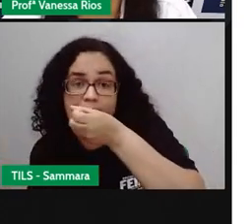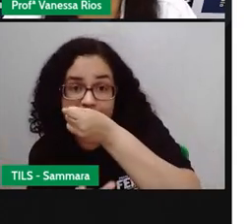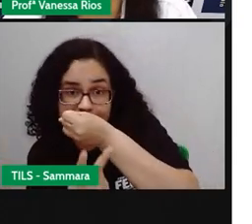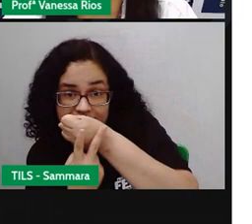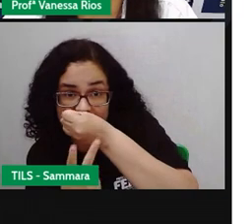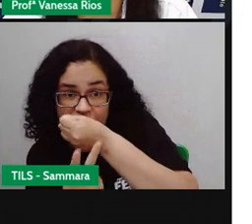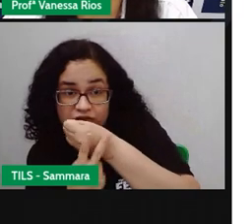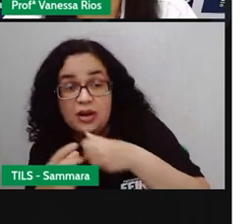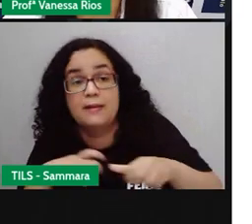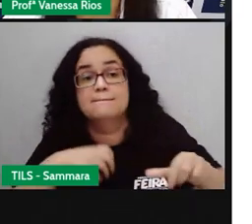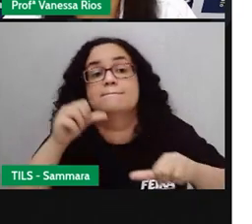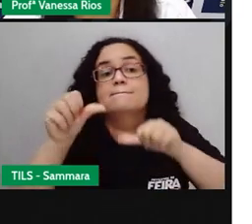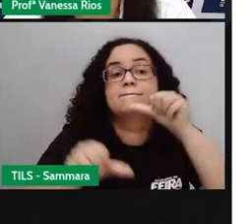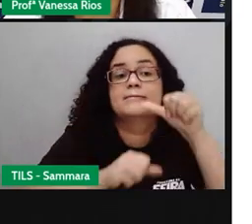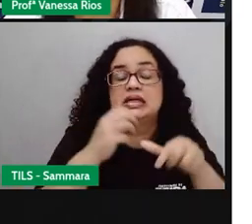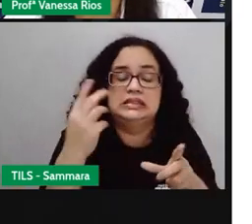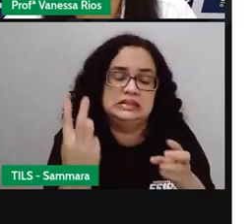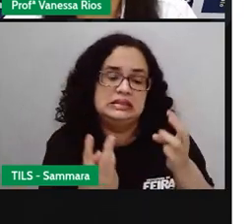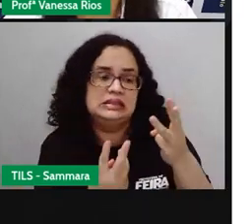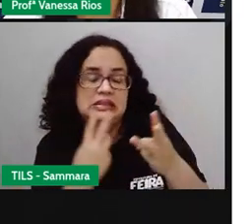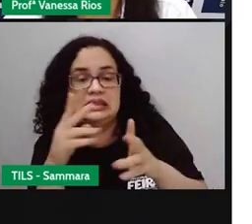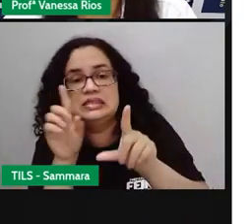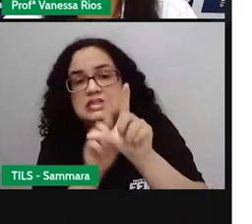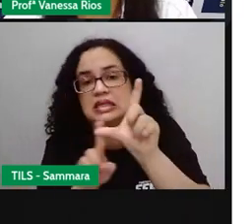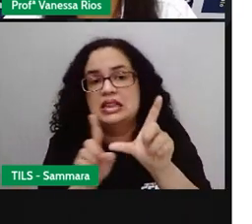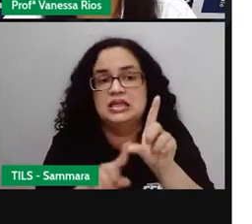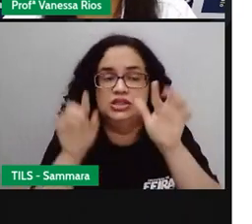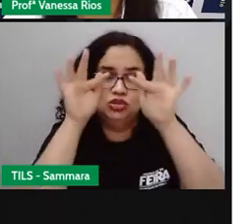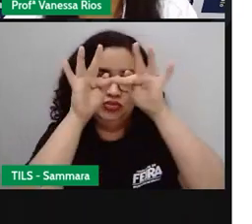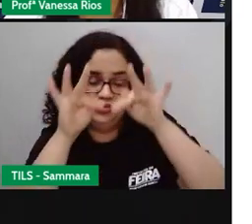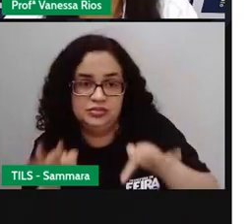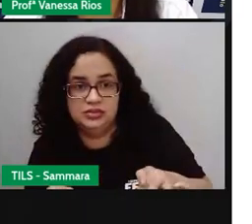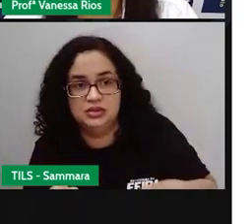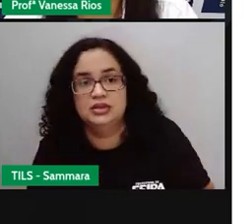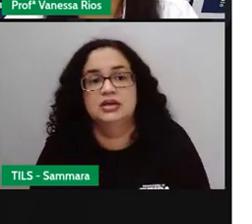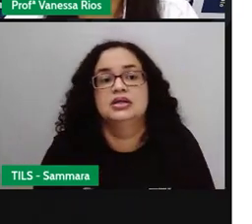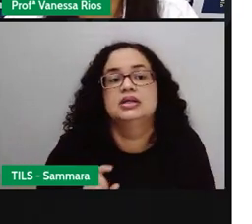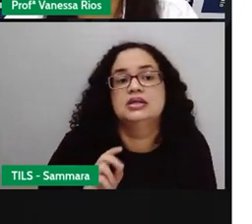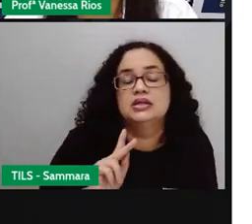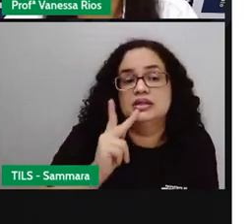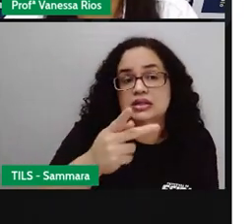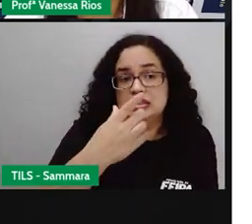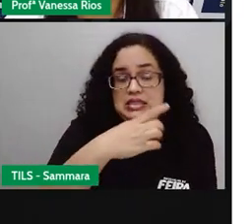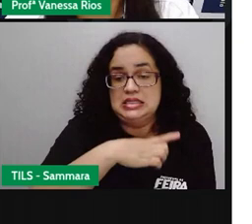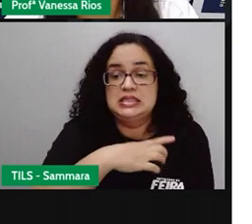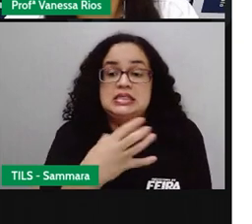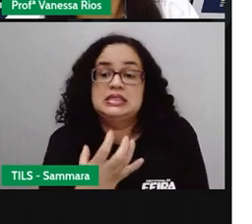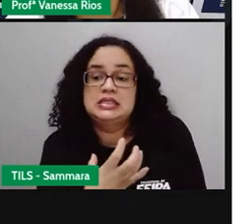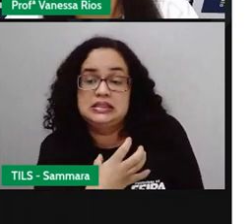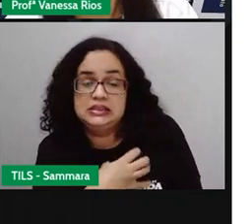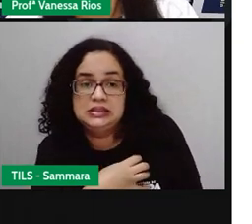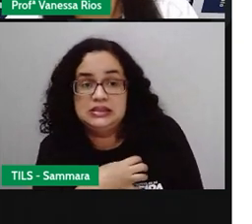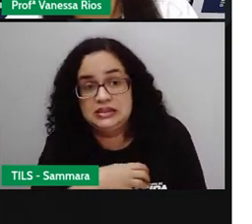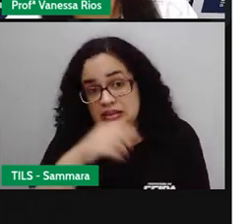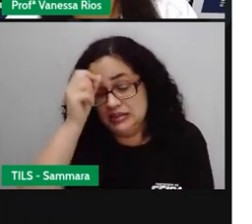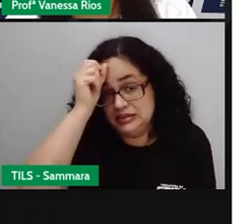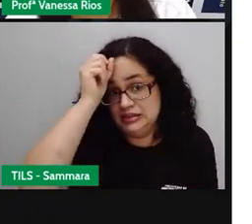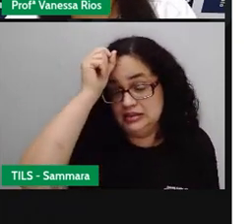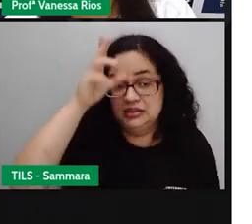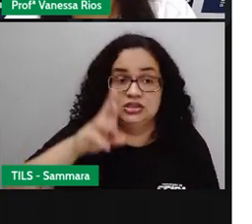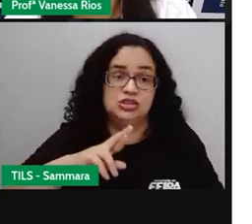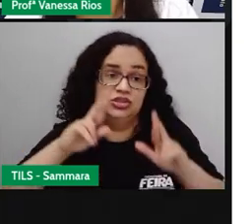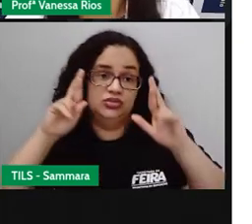apenas mudando aí três letras, apenas o final, acaba sendo enquadrado em sentidos e ideias diferentes.